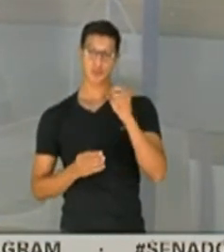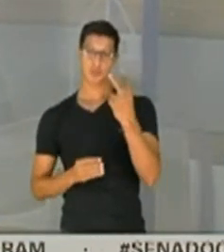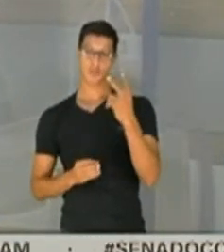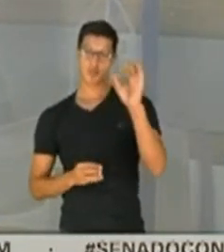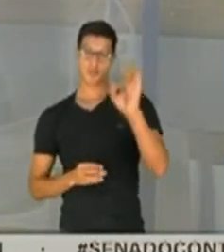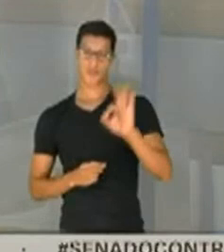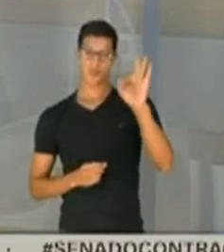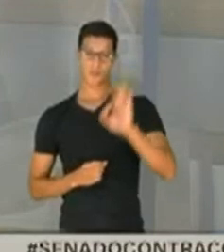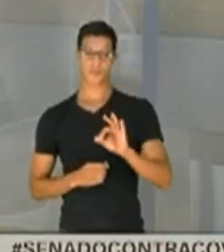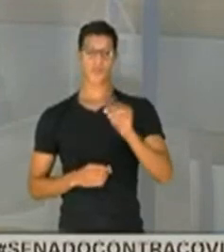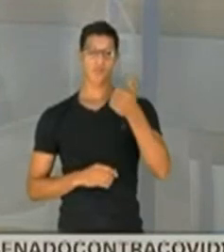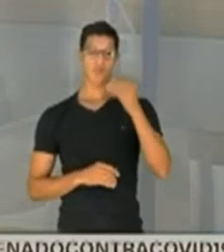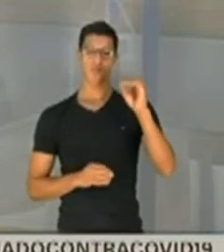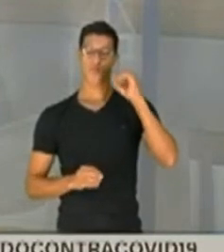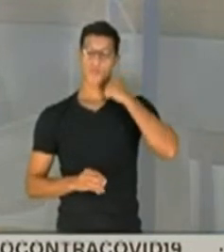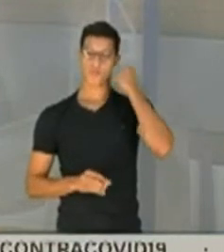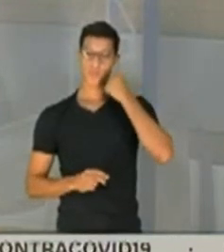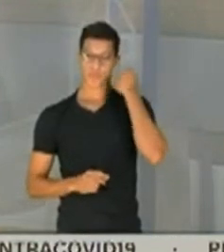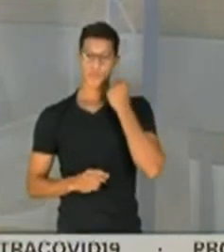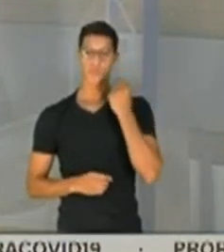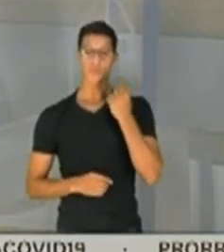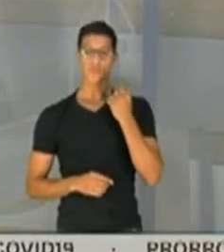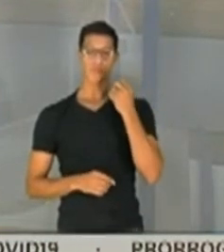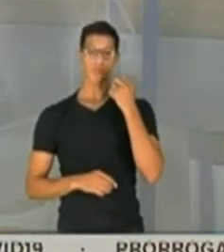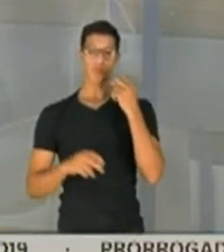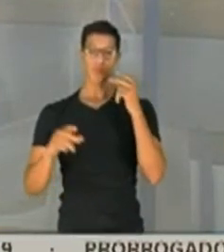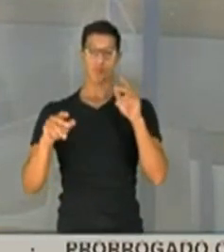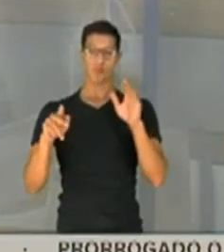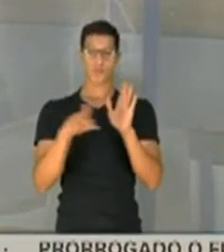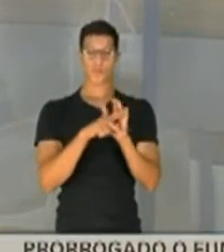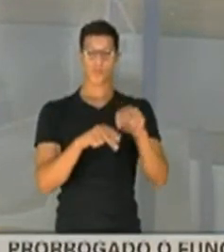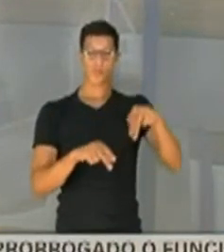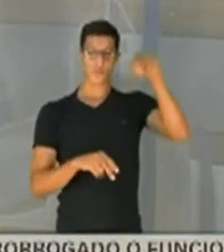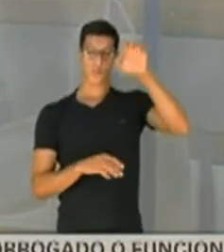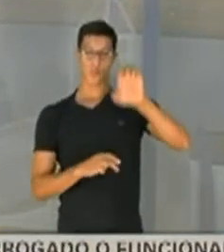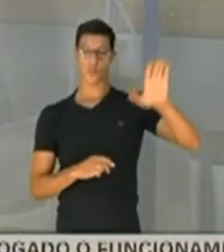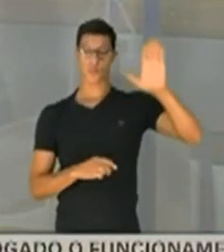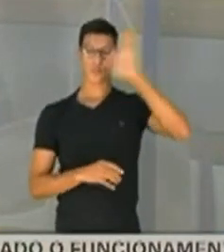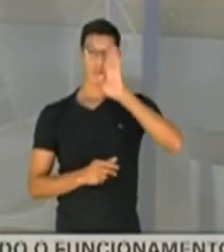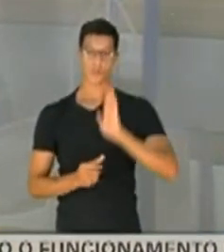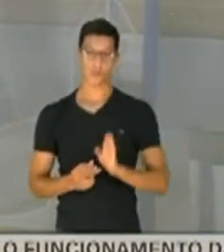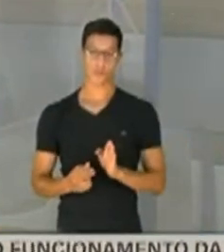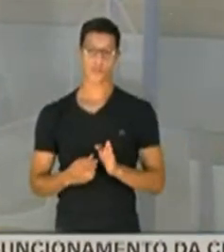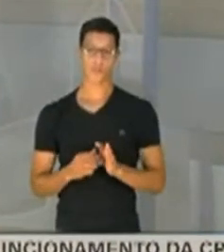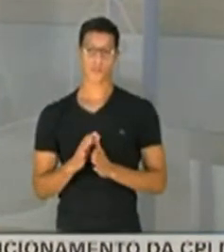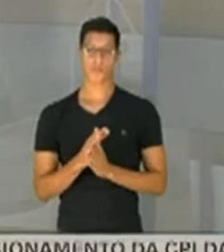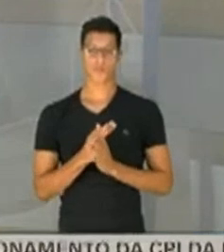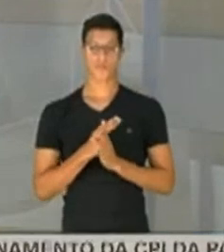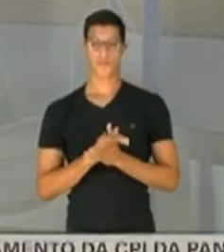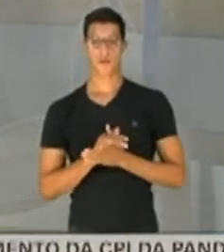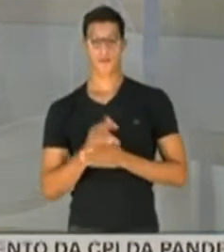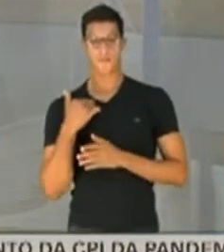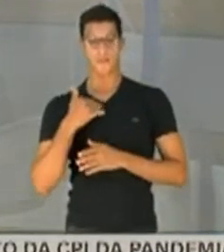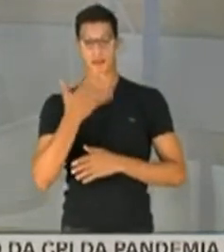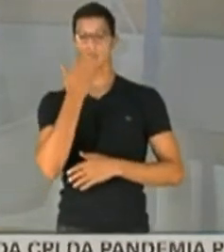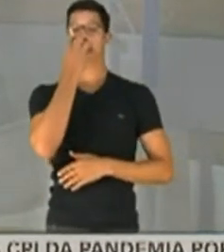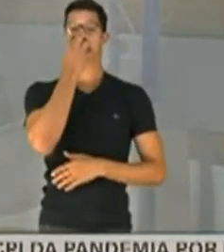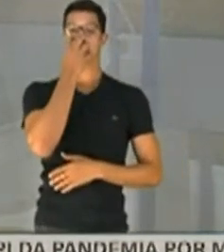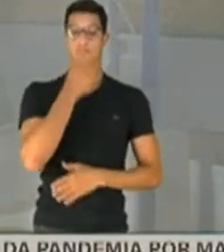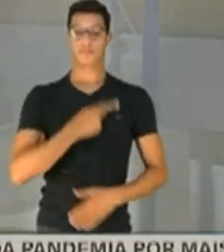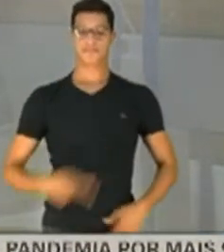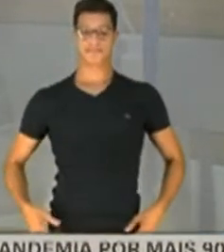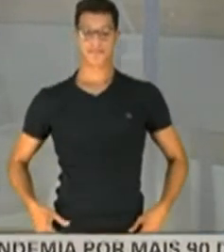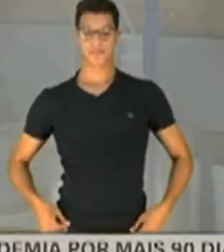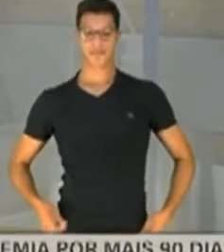82%. Dez senadores do Nordeste brasileiro. Esses respiradores, senhor